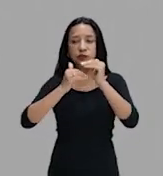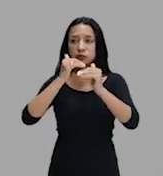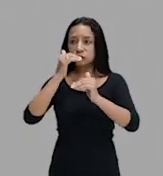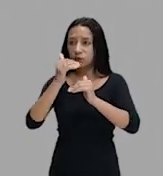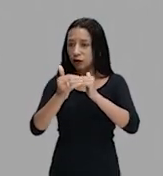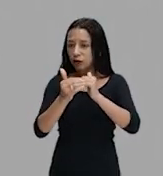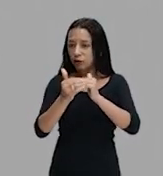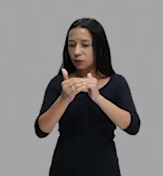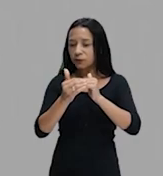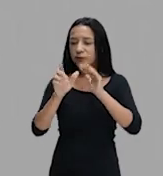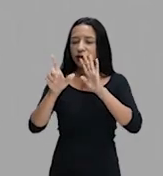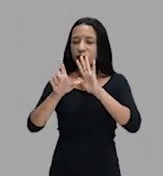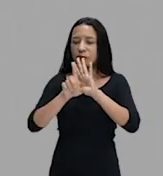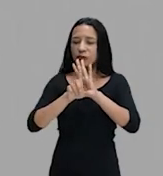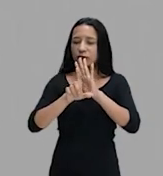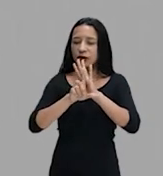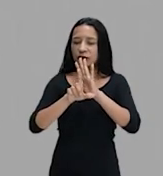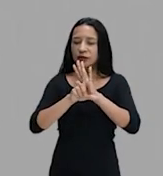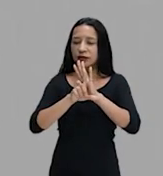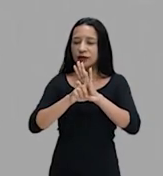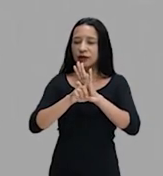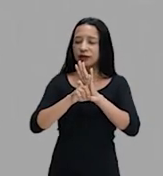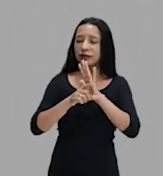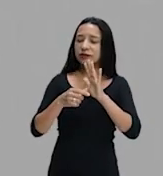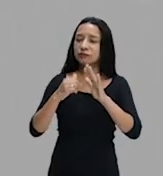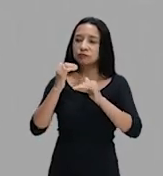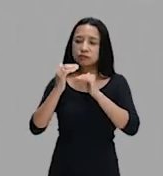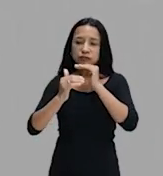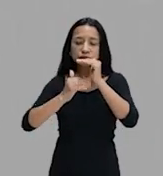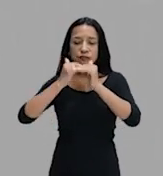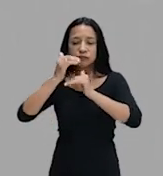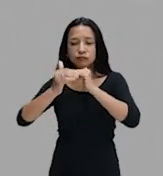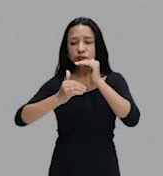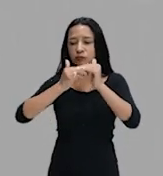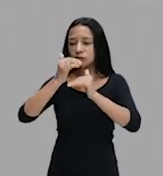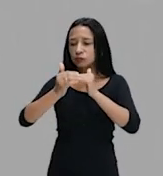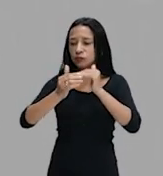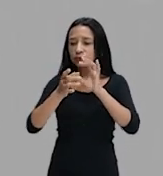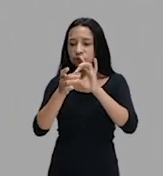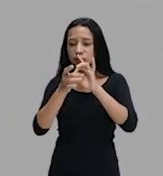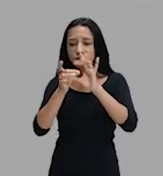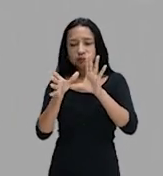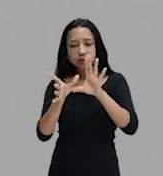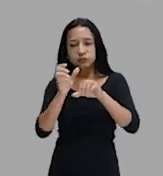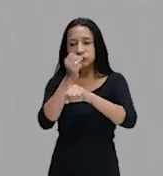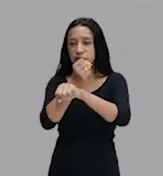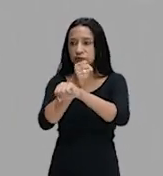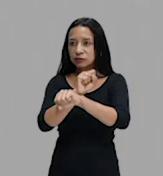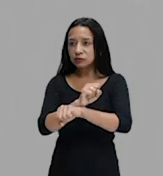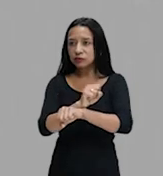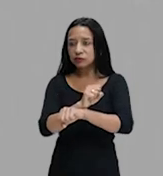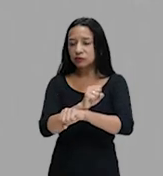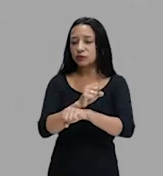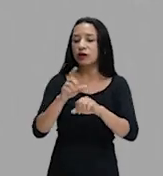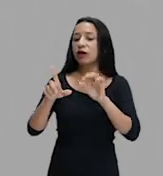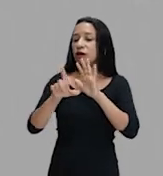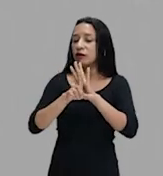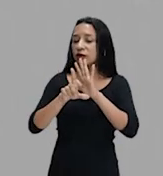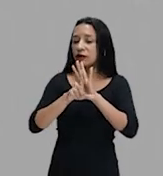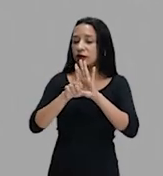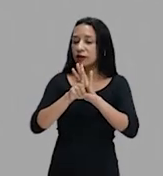abolida a escravidão, a lei Eusébio de Queiroz, a lei do vento livre, a lei Áurea,